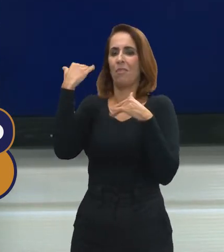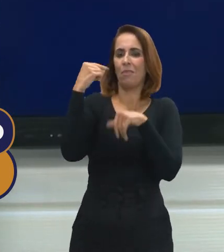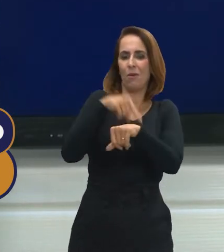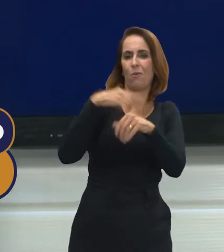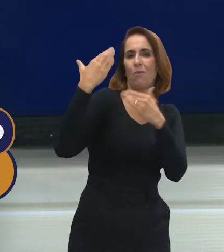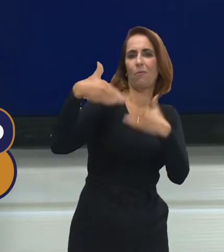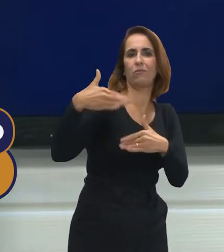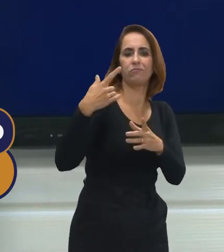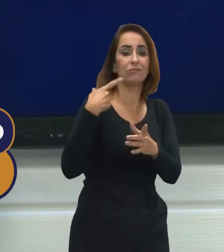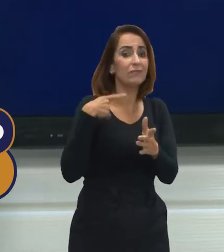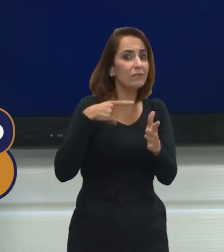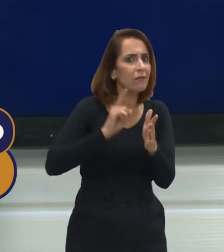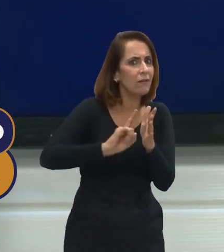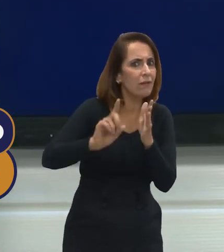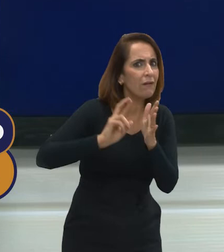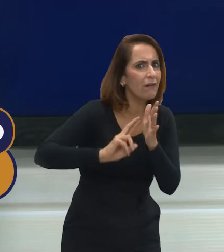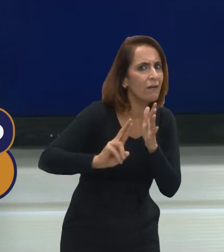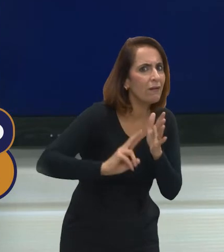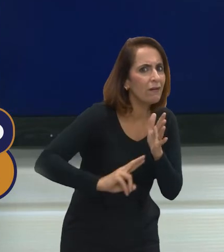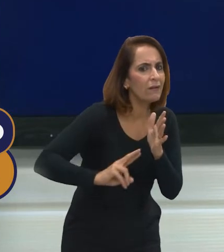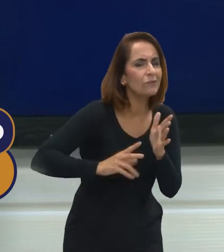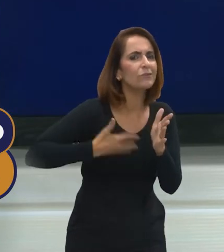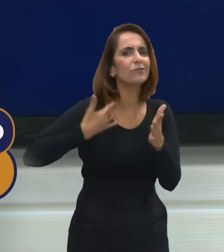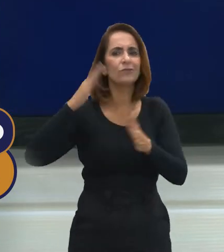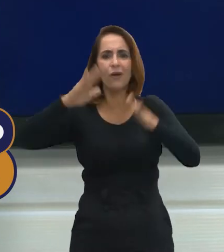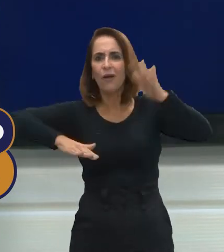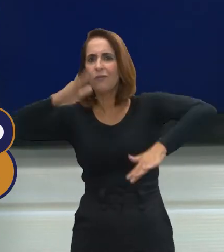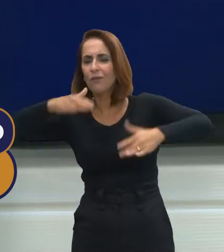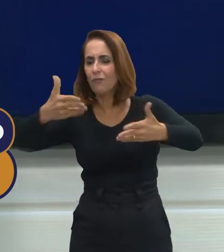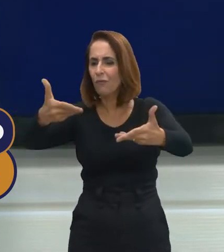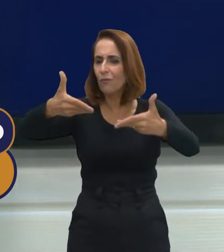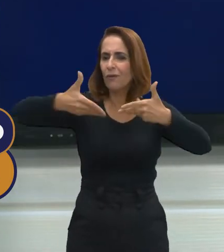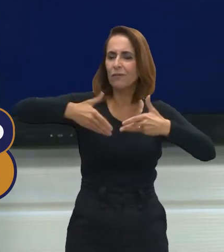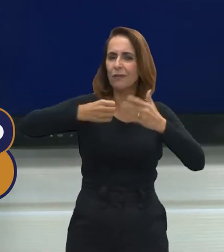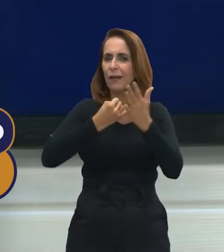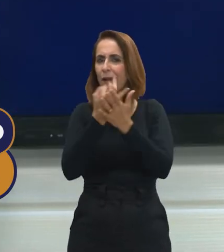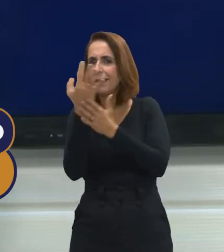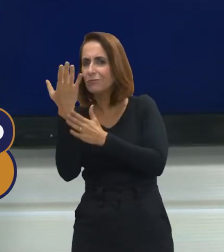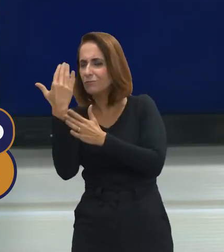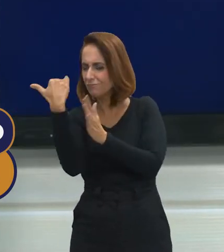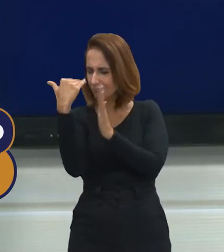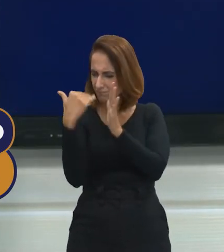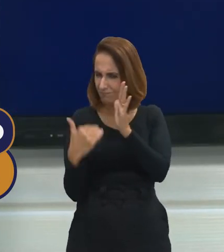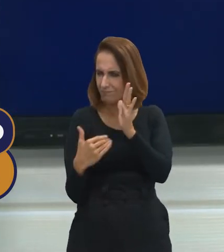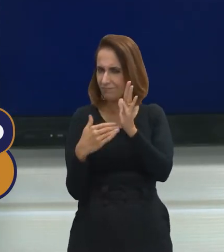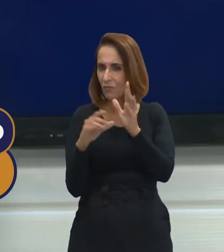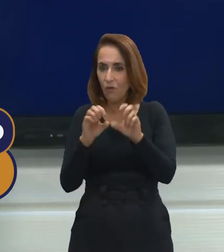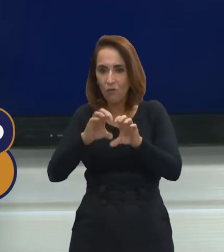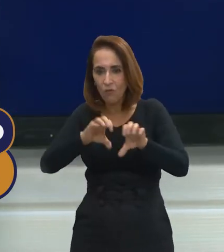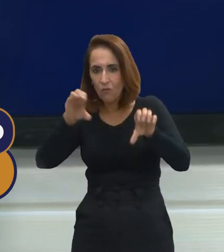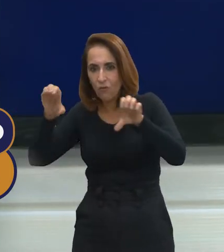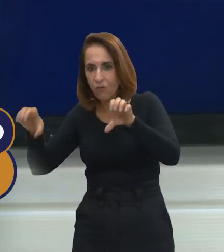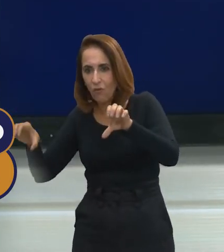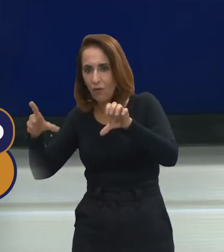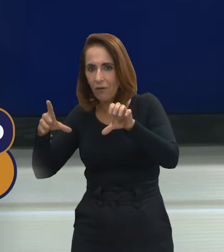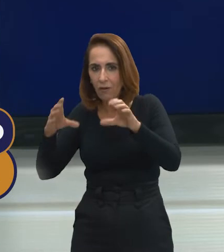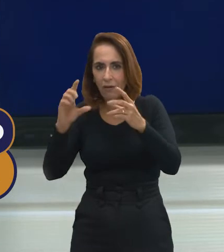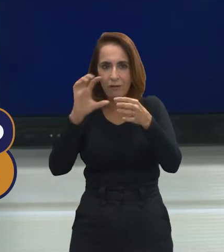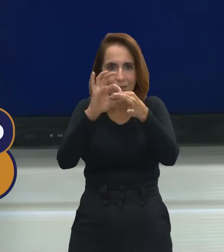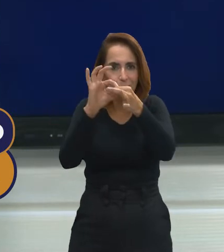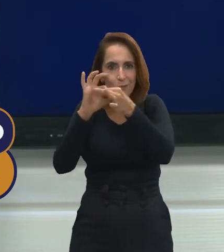prova que essas questões, elas às vezes vão trazer alguns elementos fora de contexto.